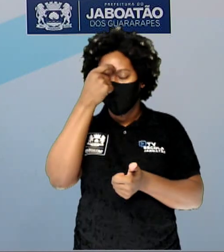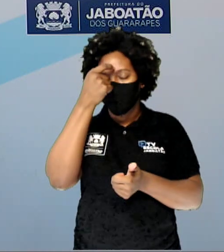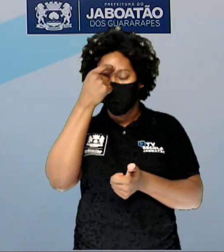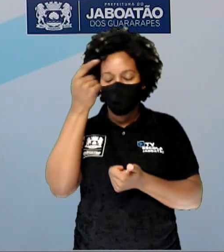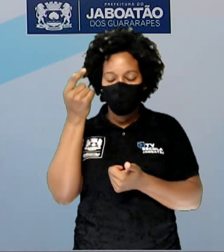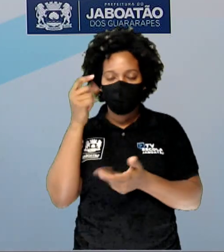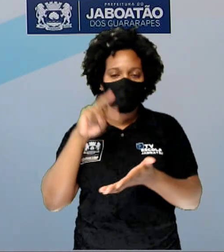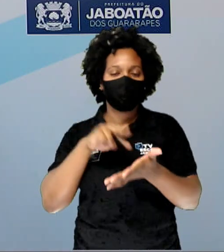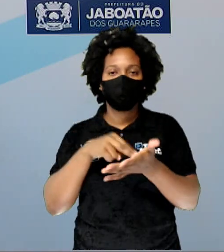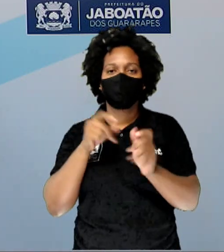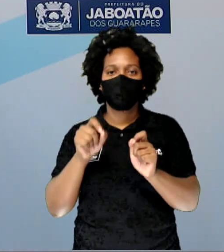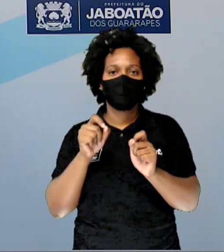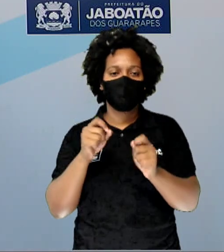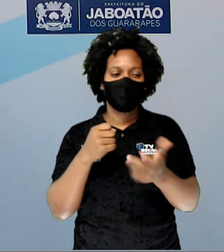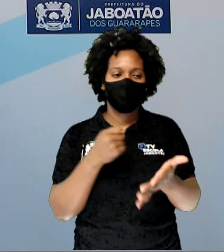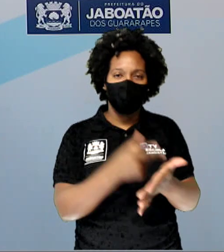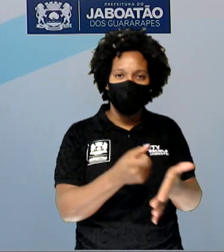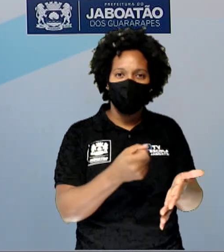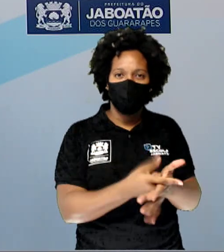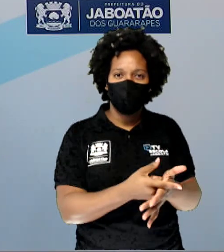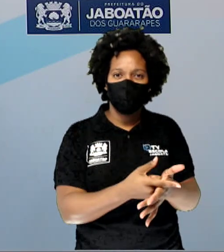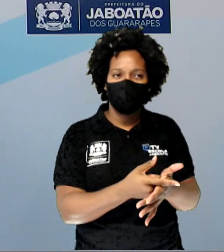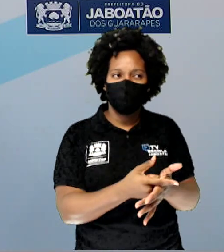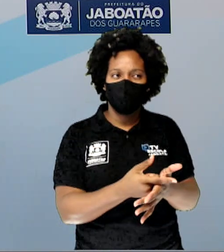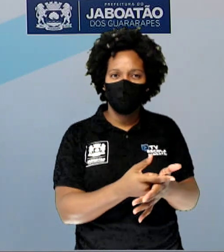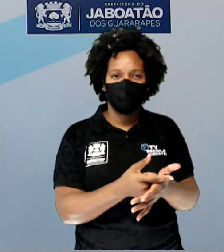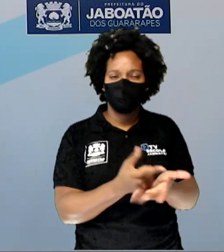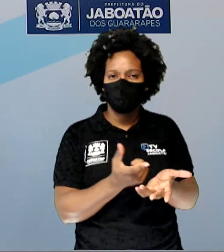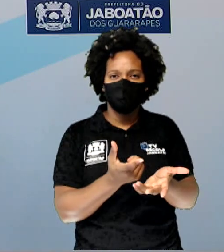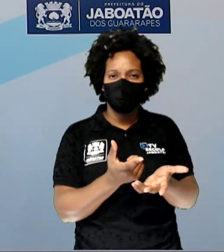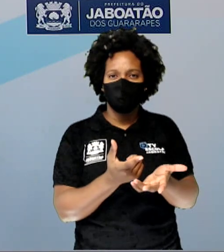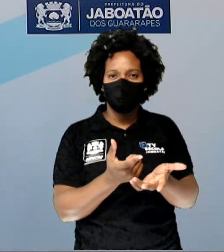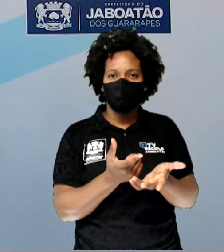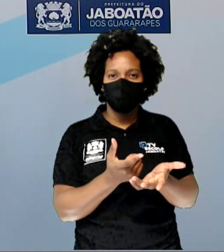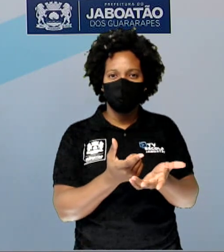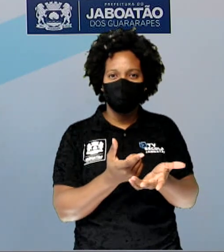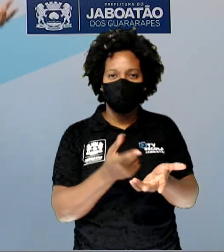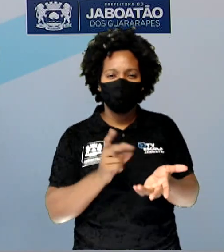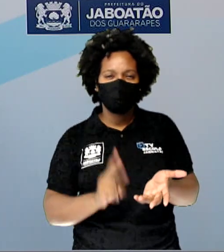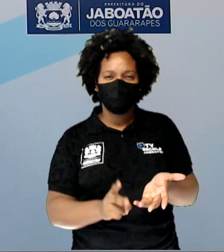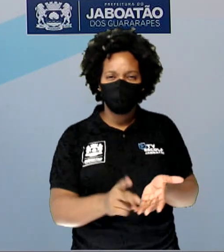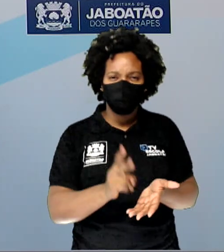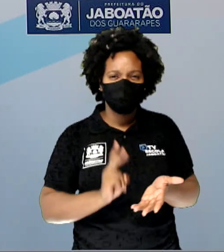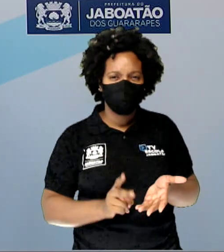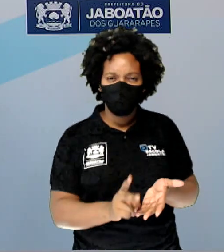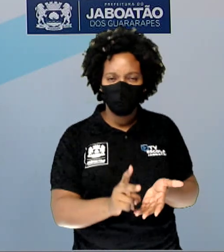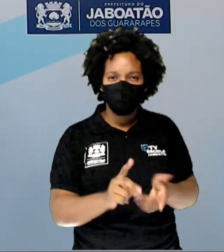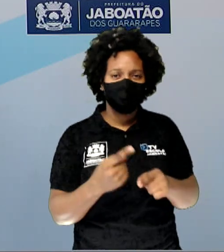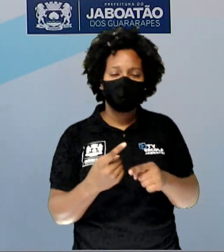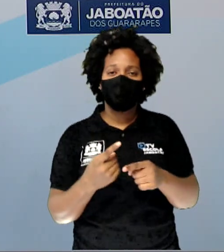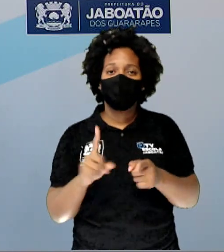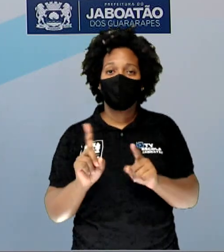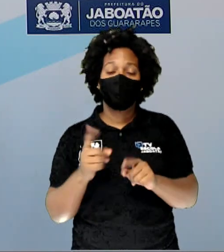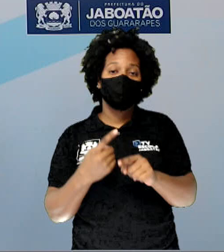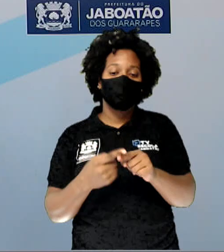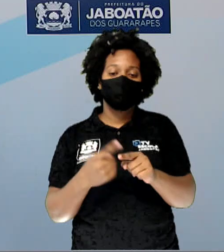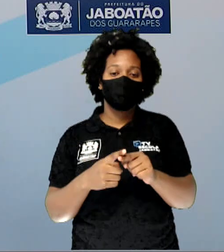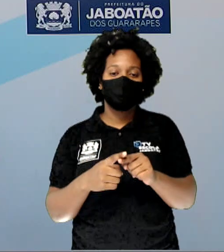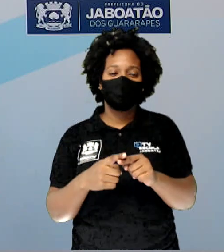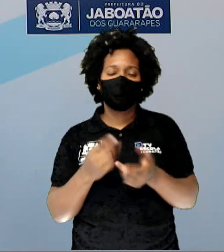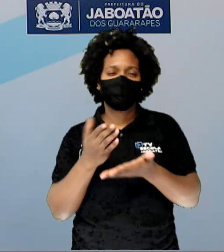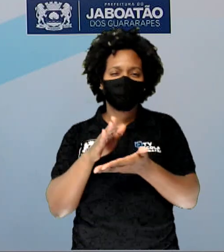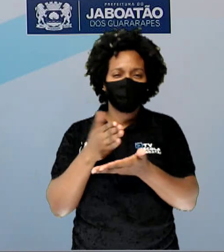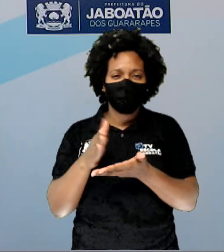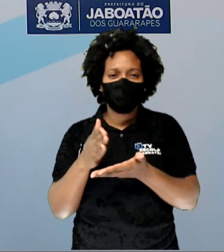coisa desnecessária. Porque quando a gente compra brinquedos que a gente não precisa, quando a gente compra brinquedo mais do que a gente